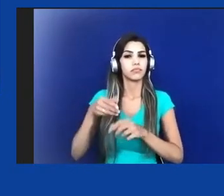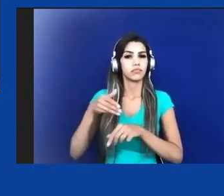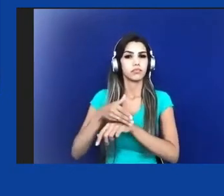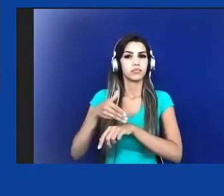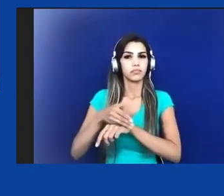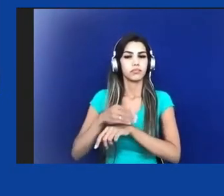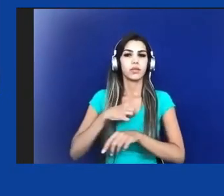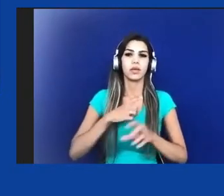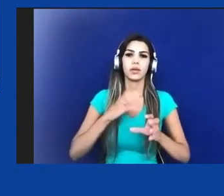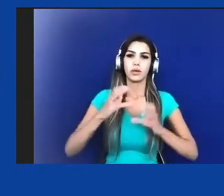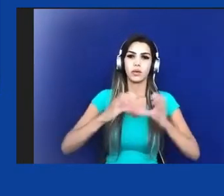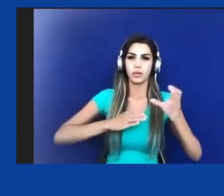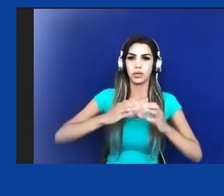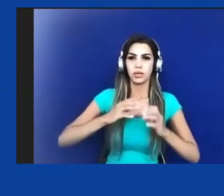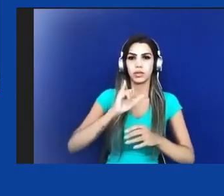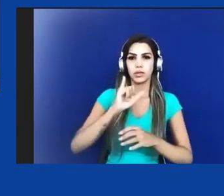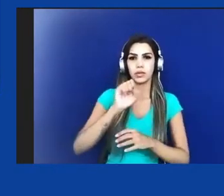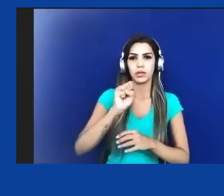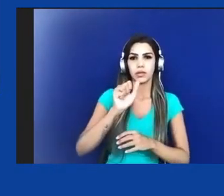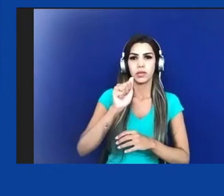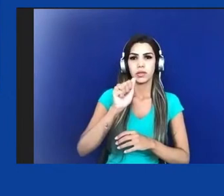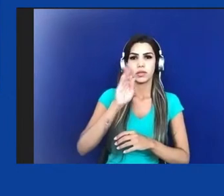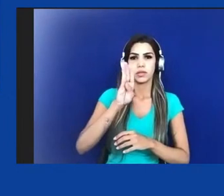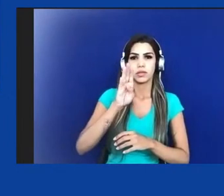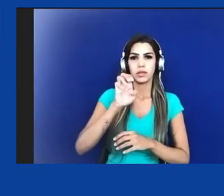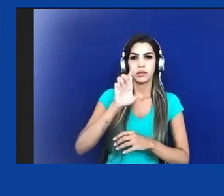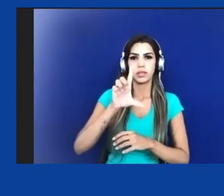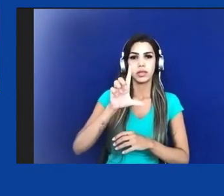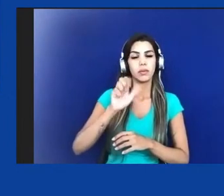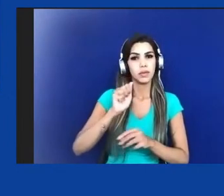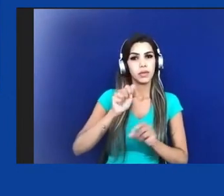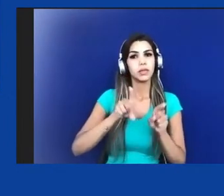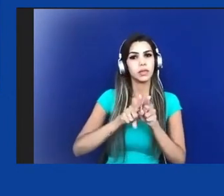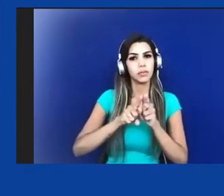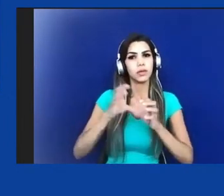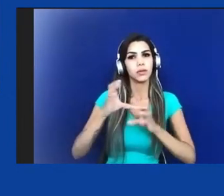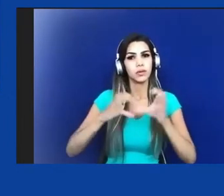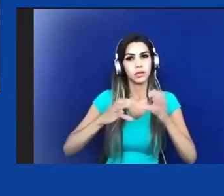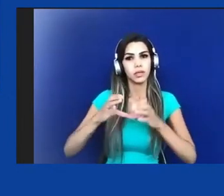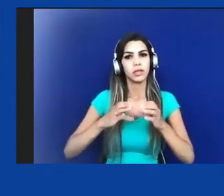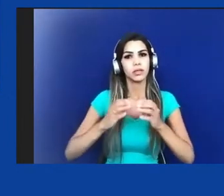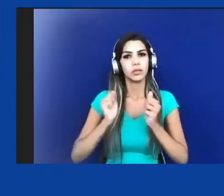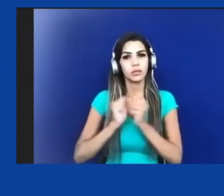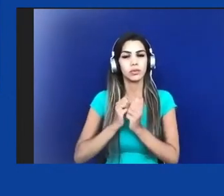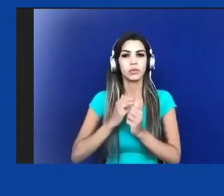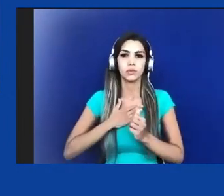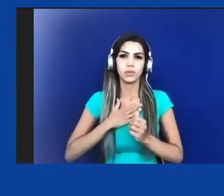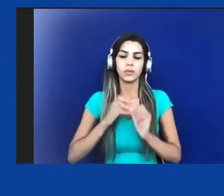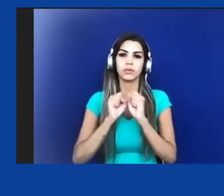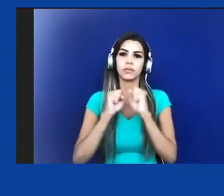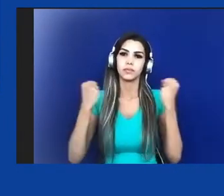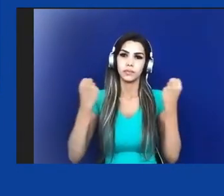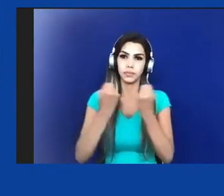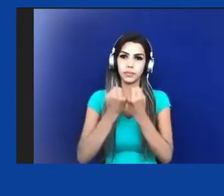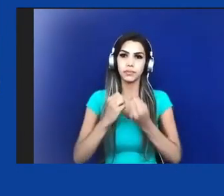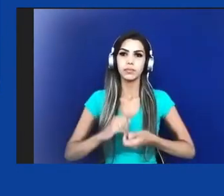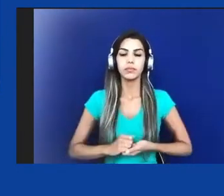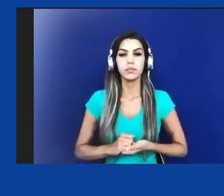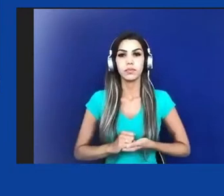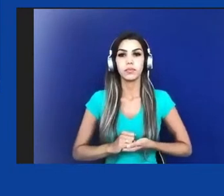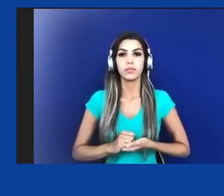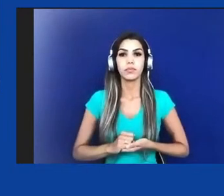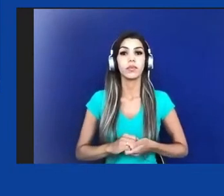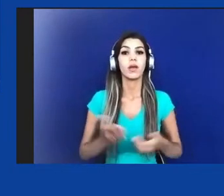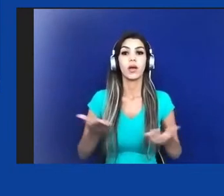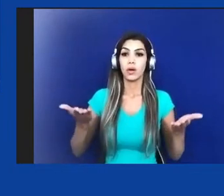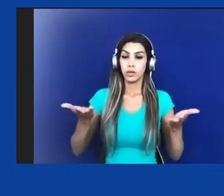colega Isabela, com quem eu divido a coordenação desse seminário. Na sessão de hoje, nós